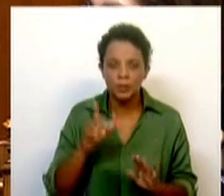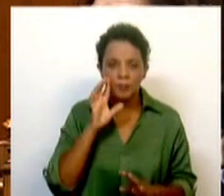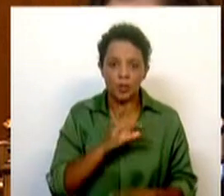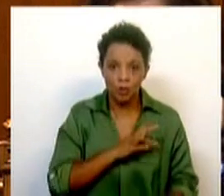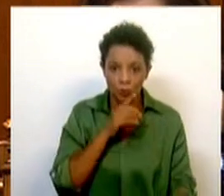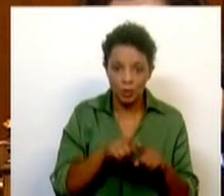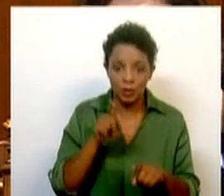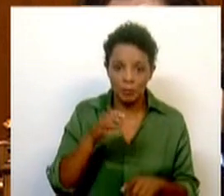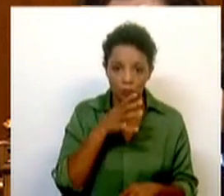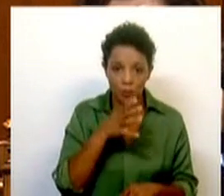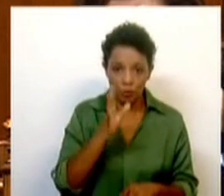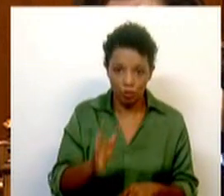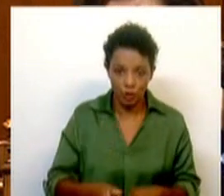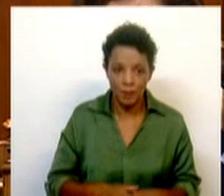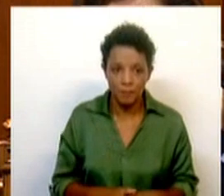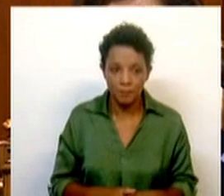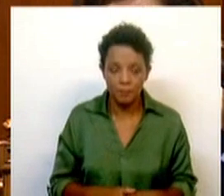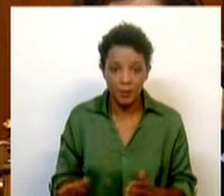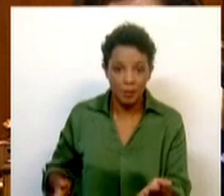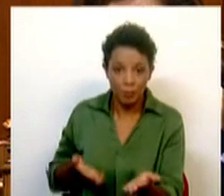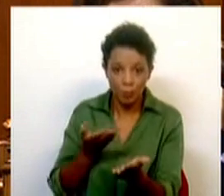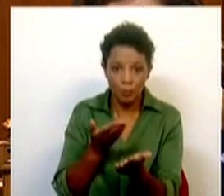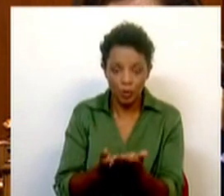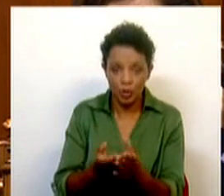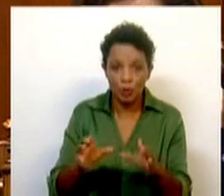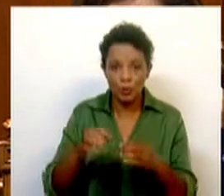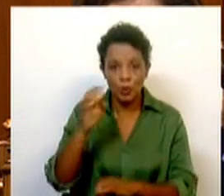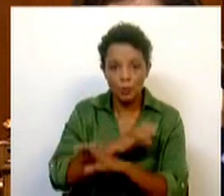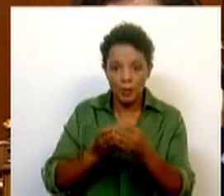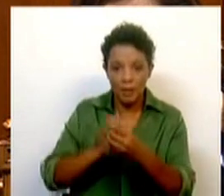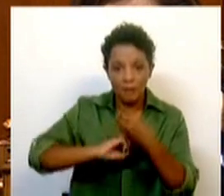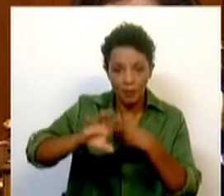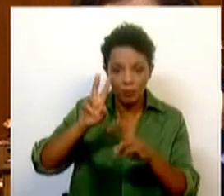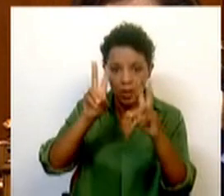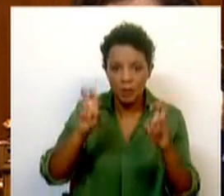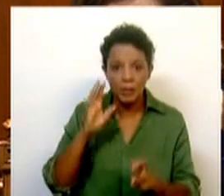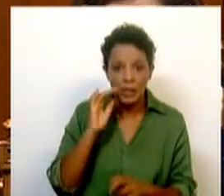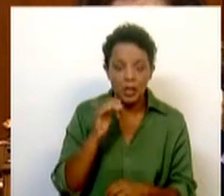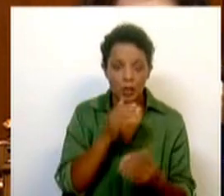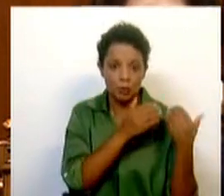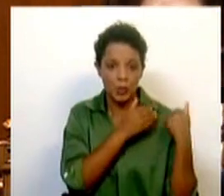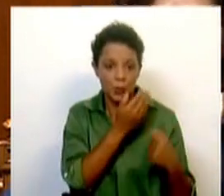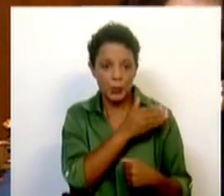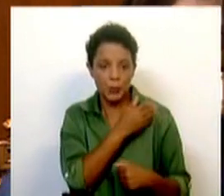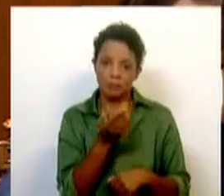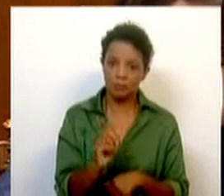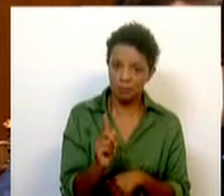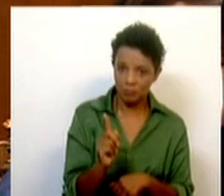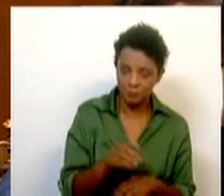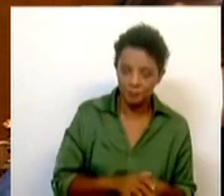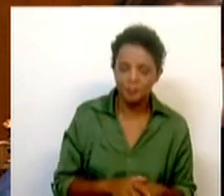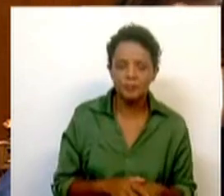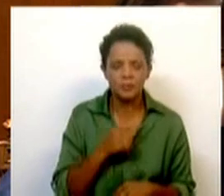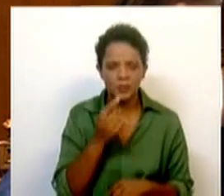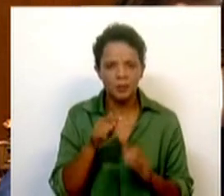Sr. Deputado, como já aqui tive a oportunidade de explicar, essa sugestão que enviámos à Comissão Europeia não se tratou de tentar fugir às nossas responsabilidades. Já